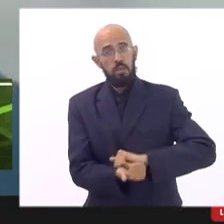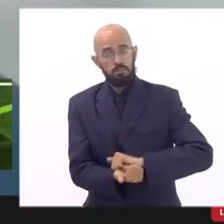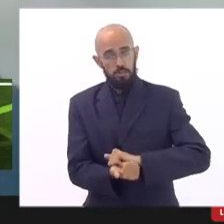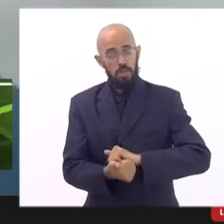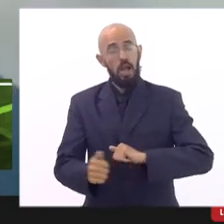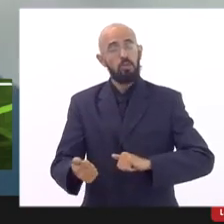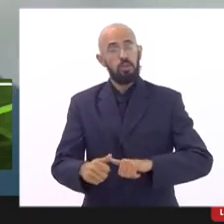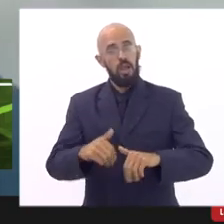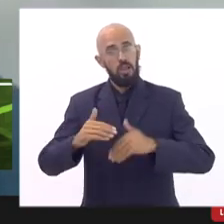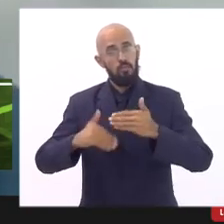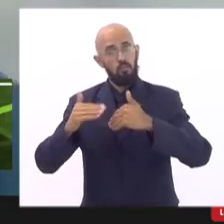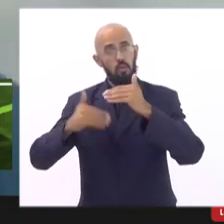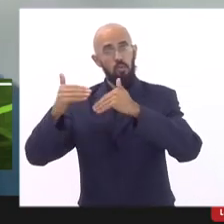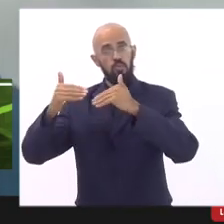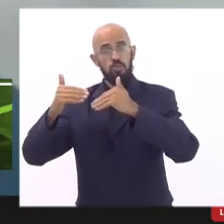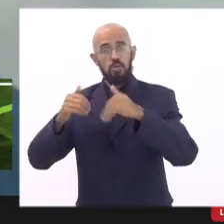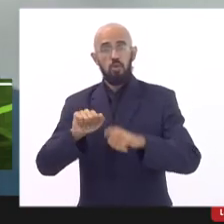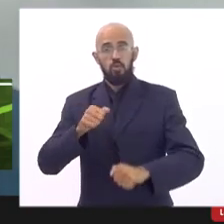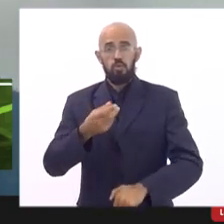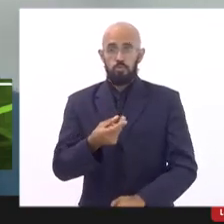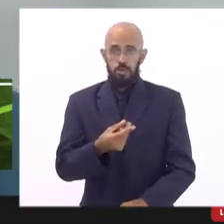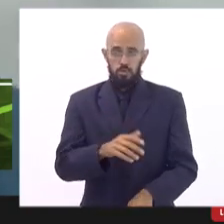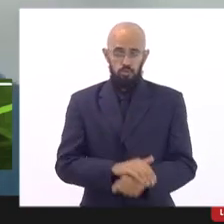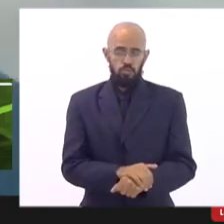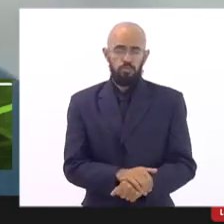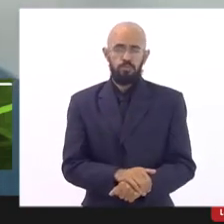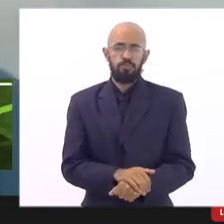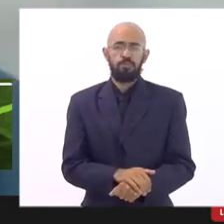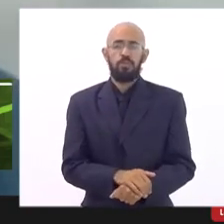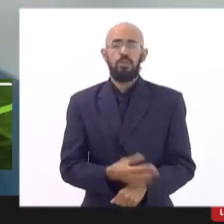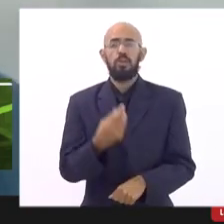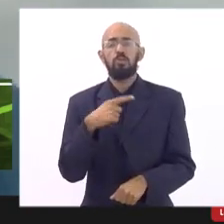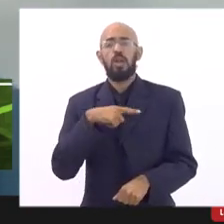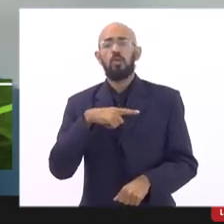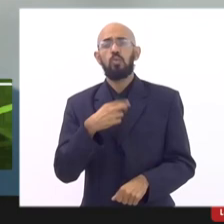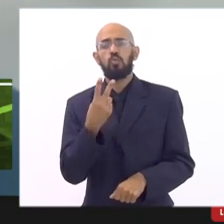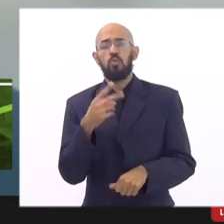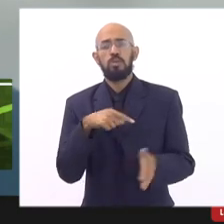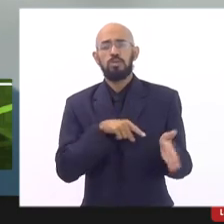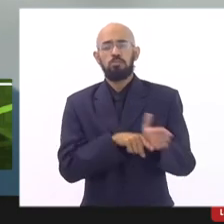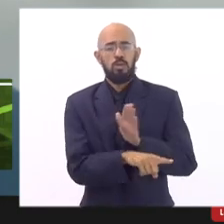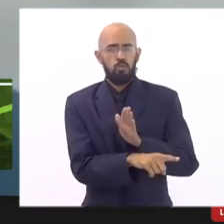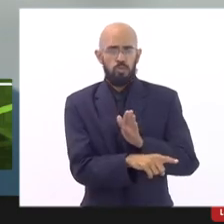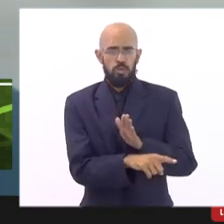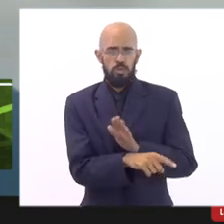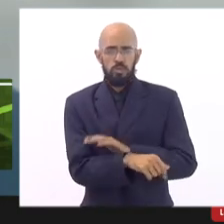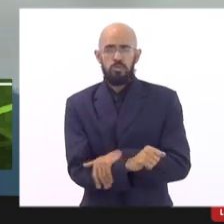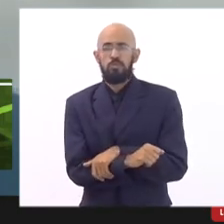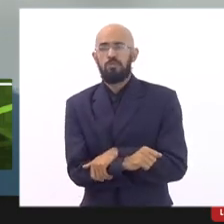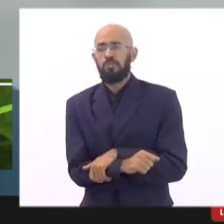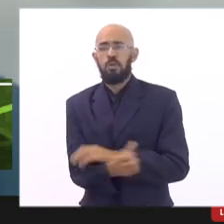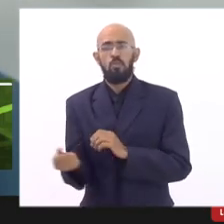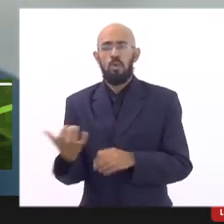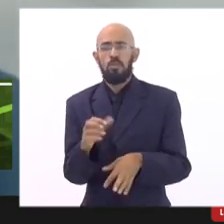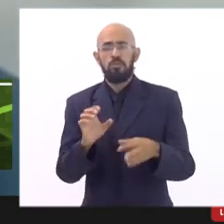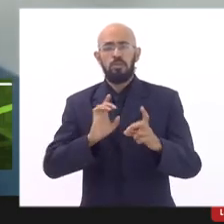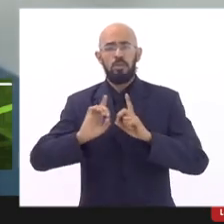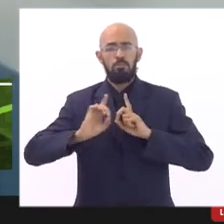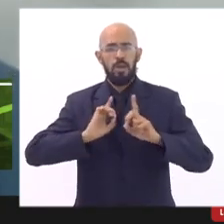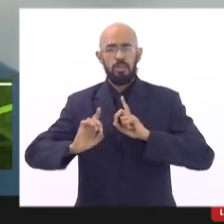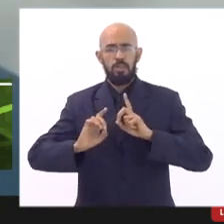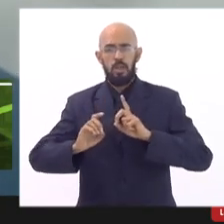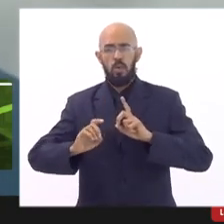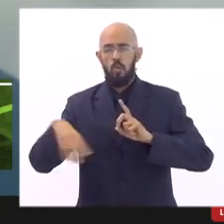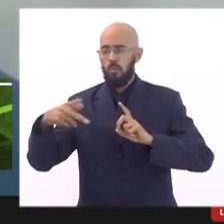eu também e aí já encaminho para a fala final Flávio duas questões apareceram quando se debateu o projeto de lei que